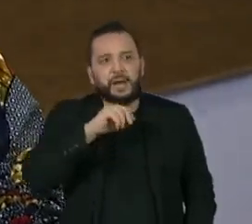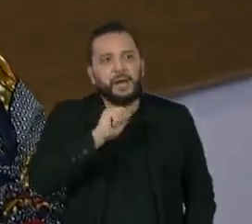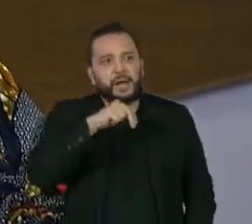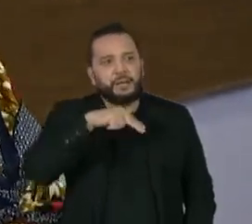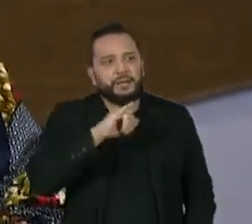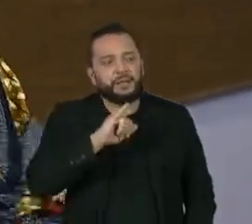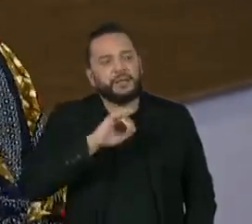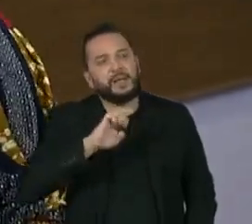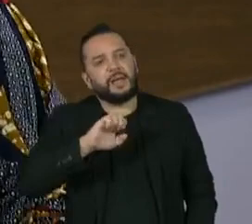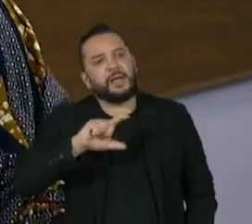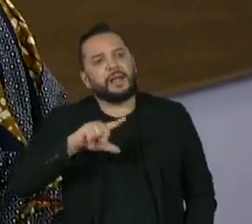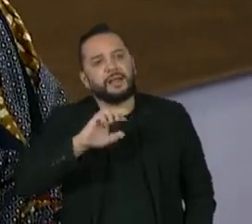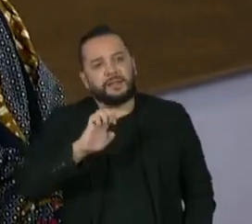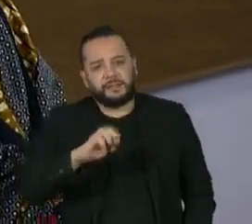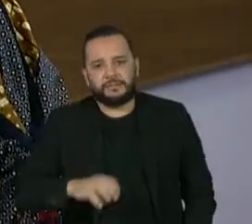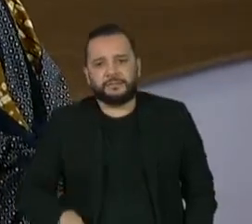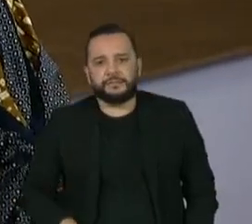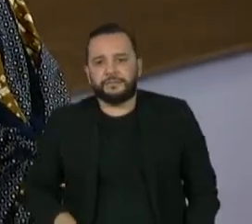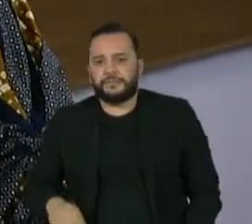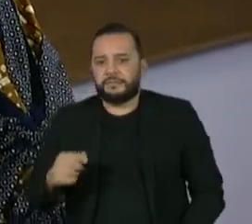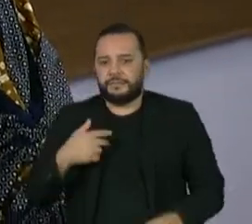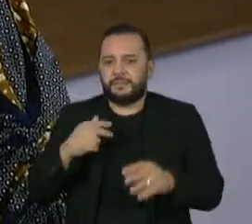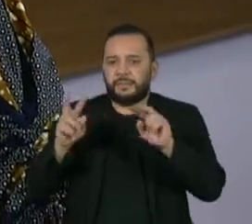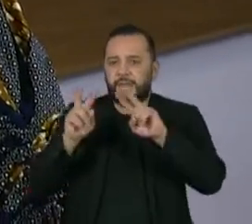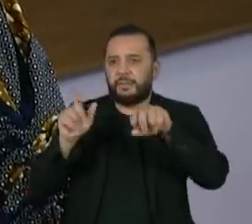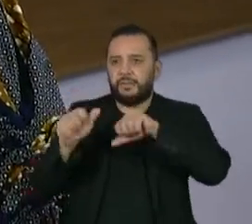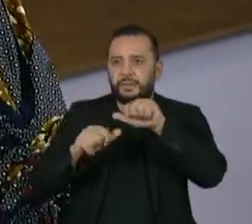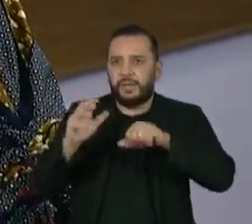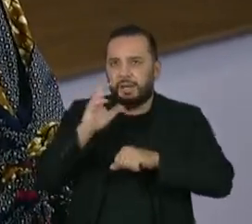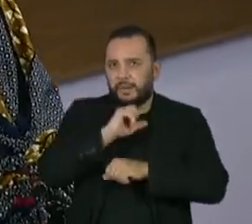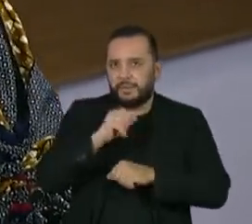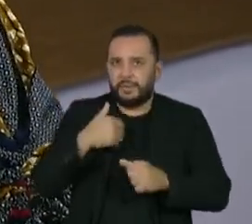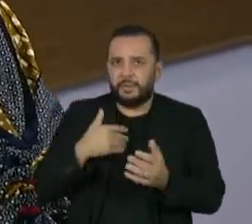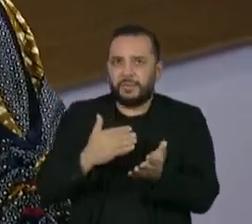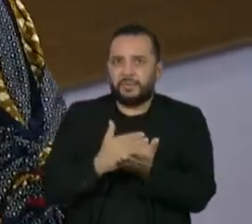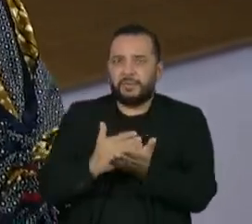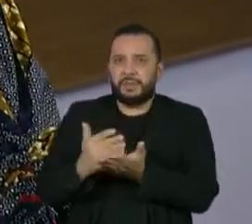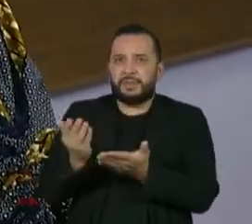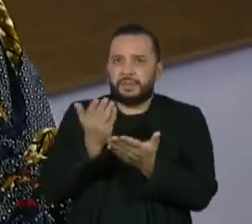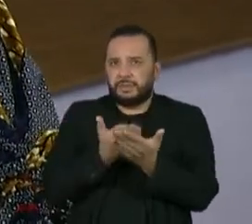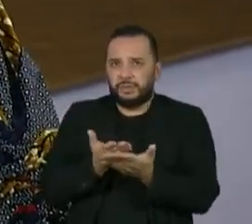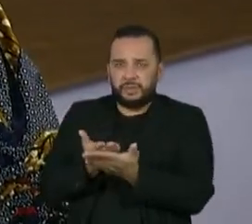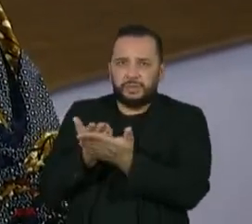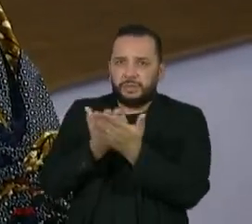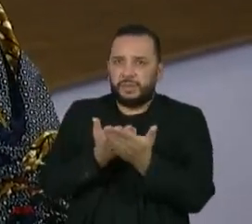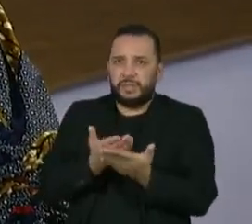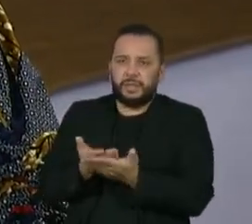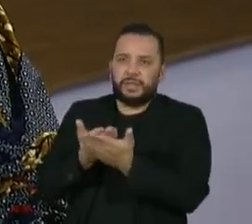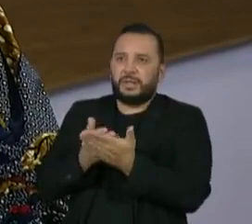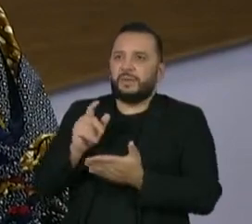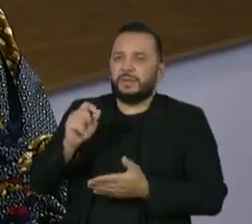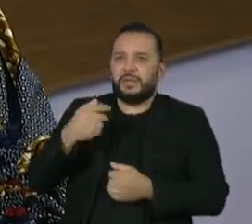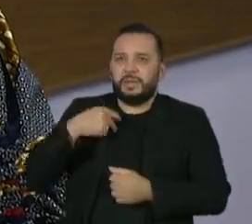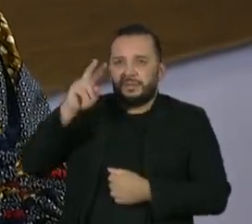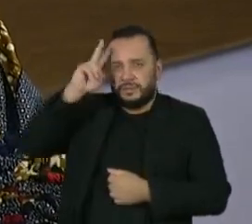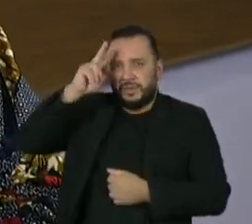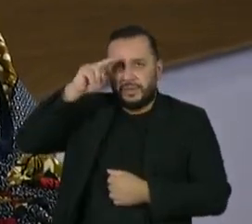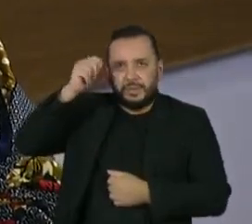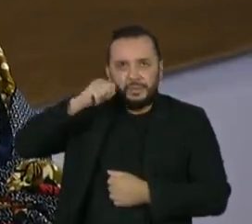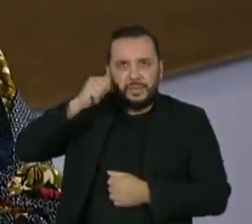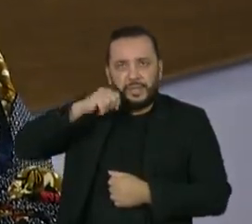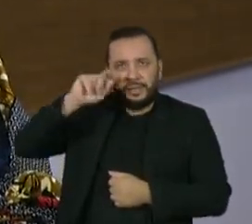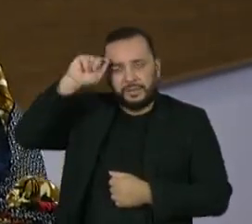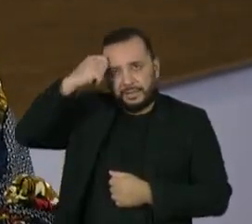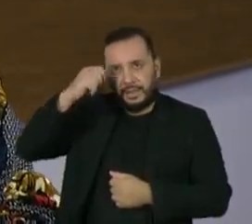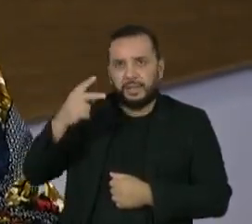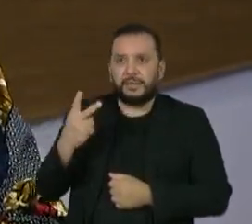Professora, eu vou mudar um pouquinho o tema rapidamente. Eu comecei a estudar e me debruçar um pouco mais na história das mulheres negras desde